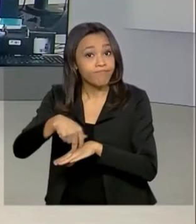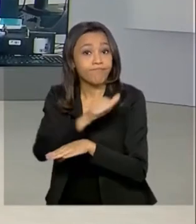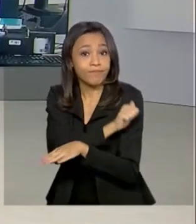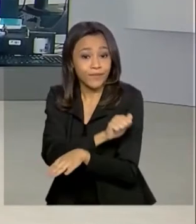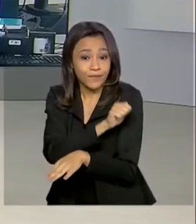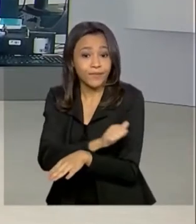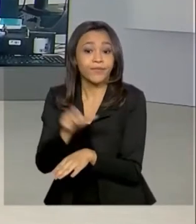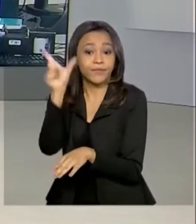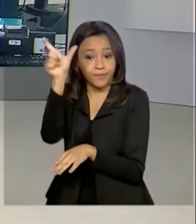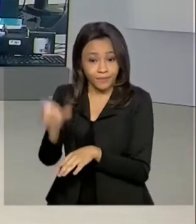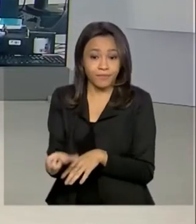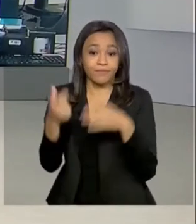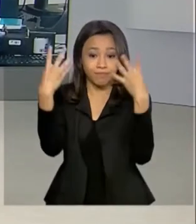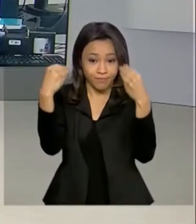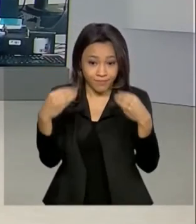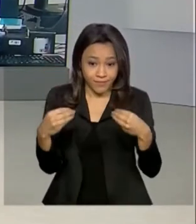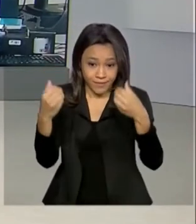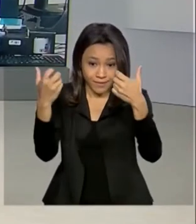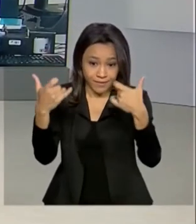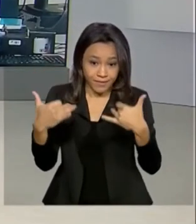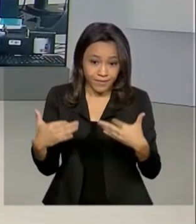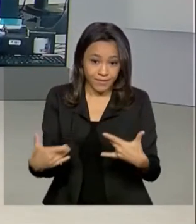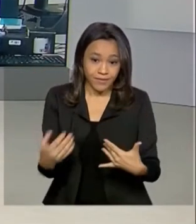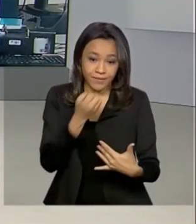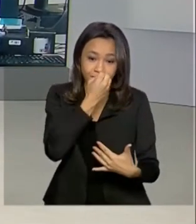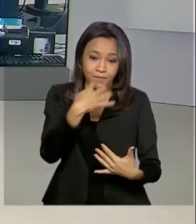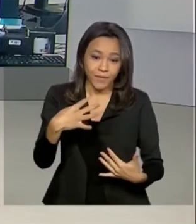Cláudia Boiunga conta para a gente. Bom dia, Cláudia.